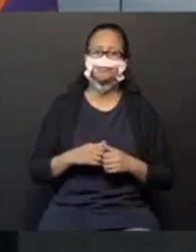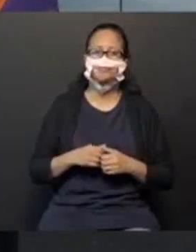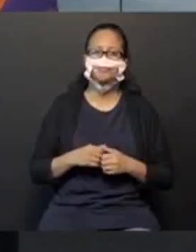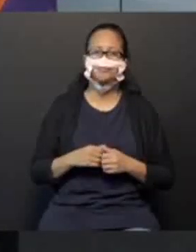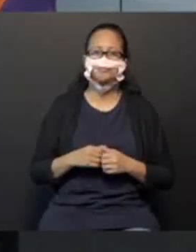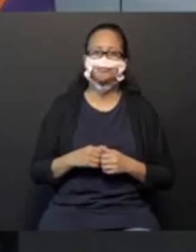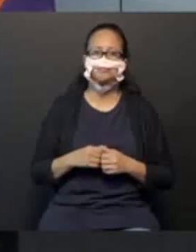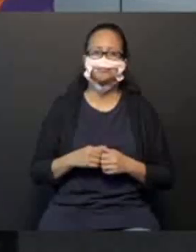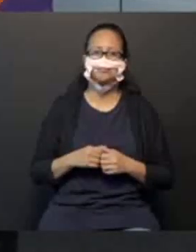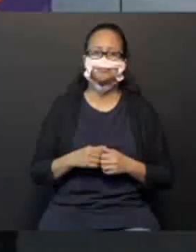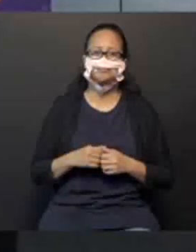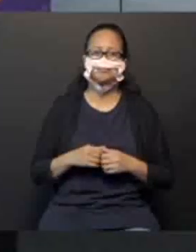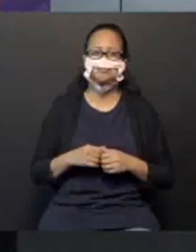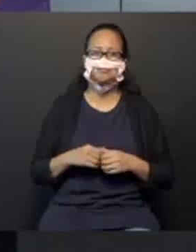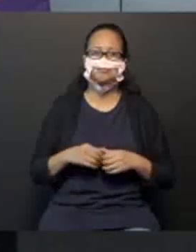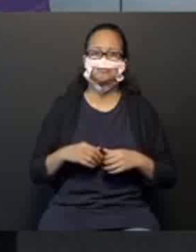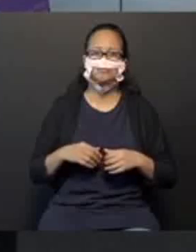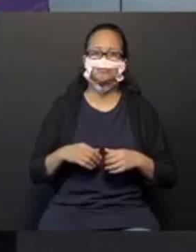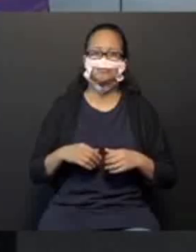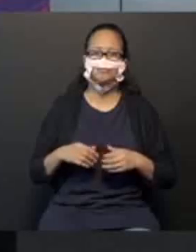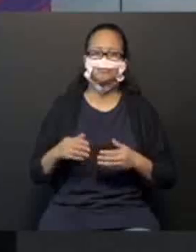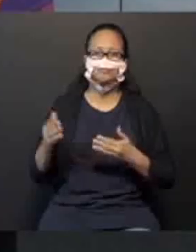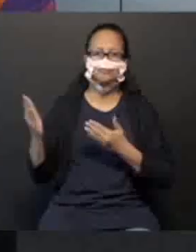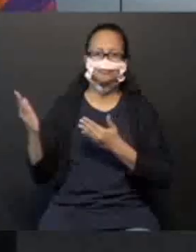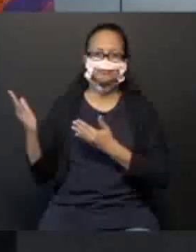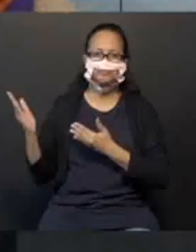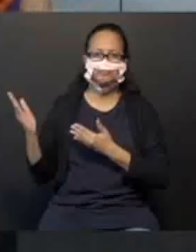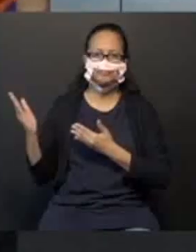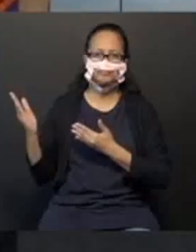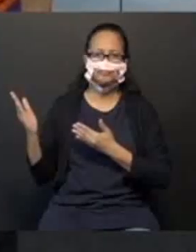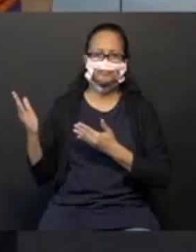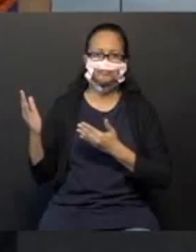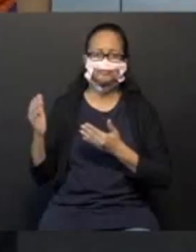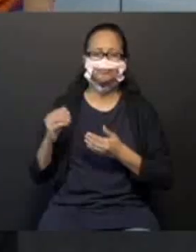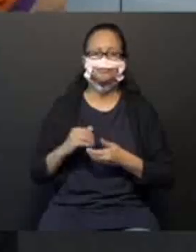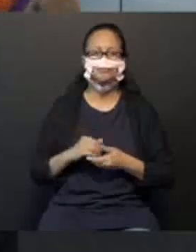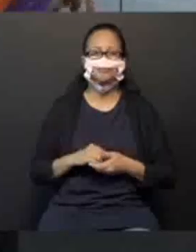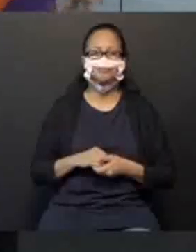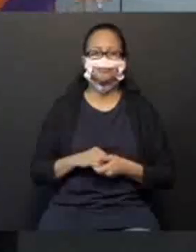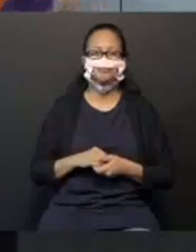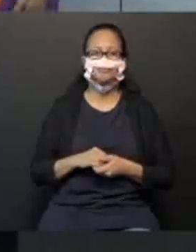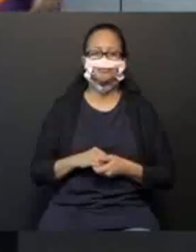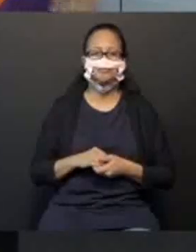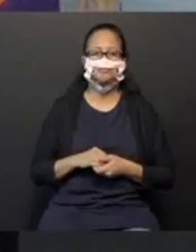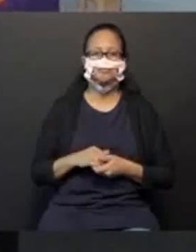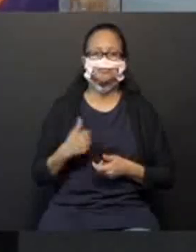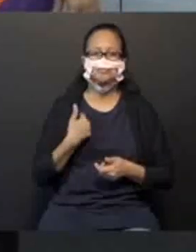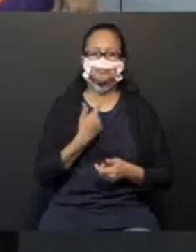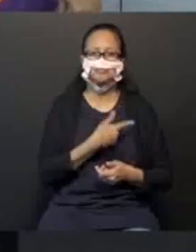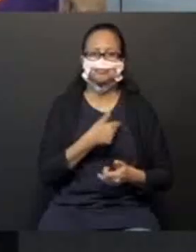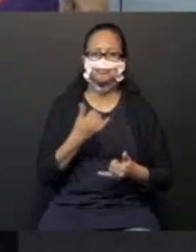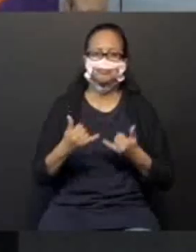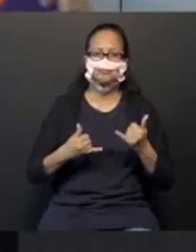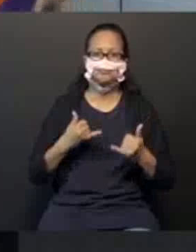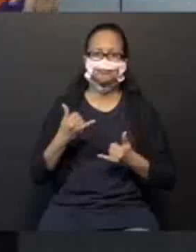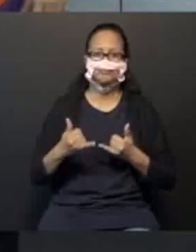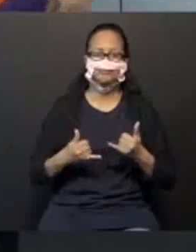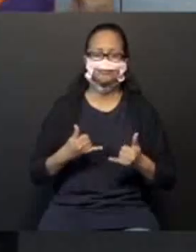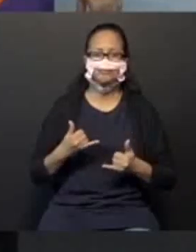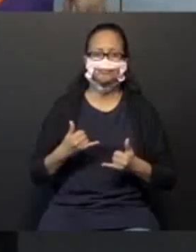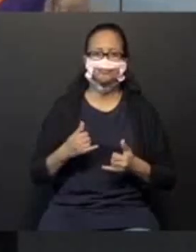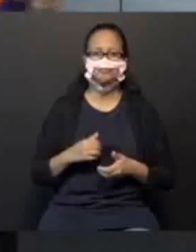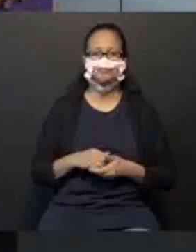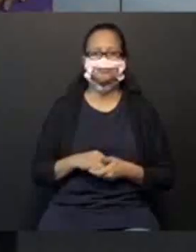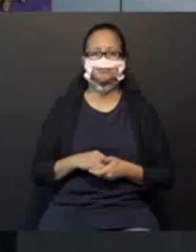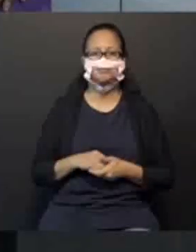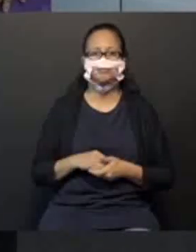Vamos movimentar. Para cima. Para baixo. Nós vamos brincar. Agora